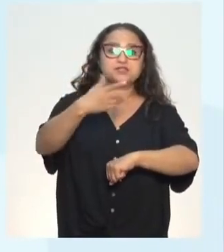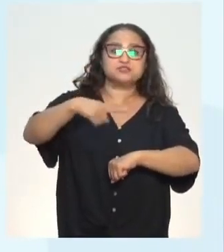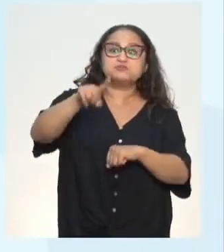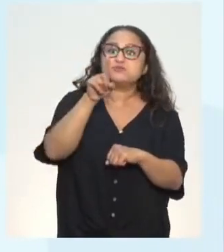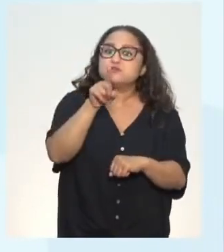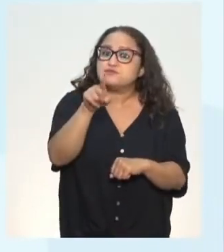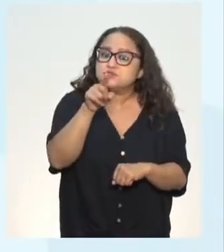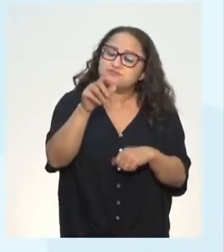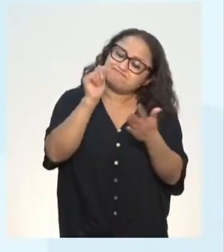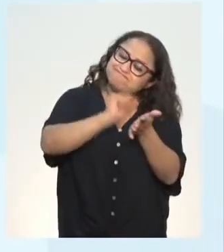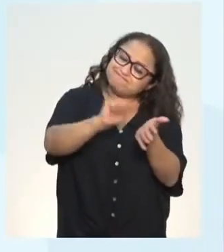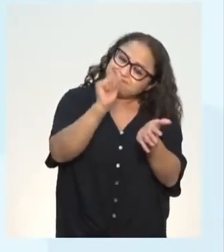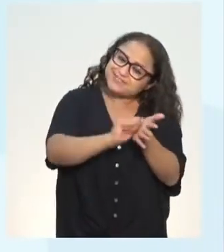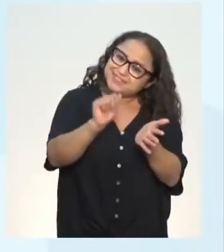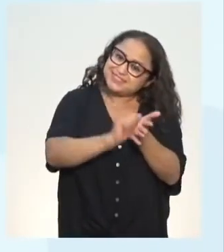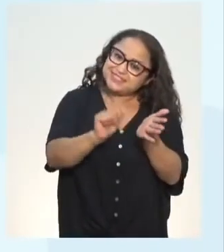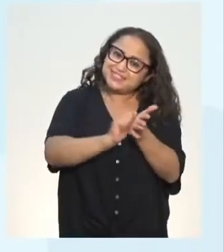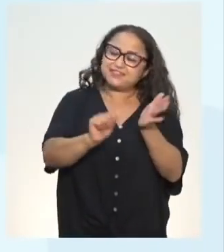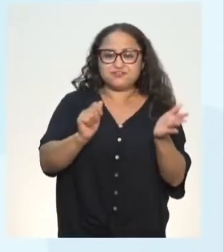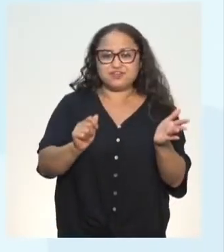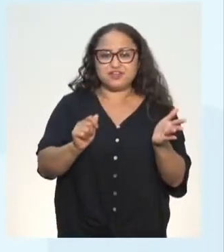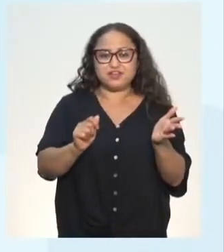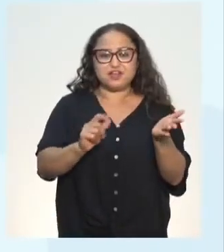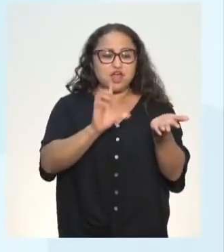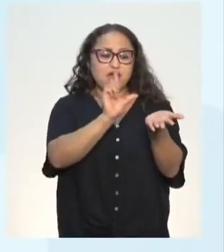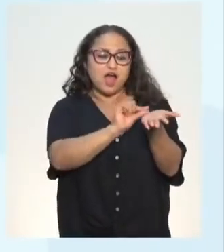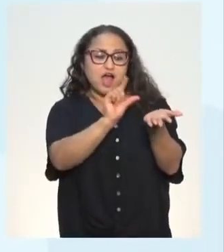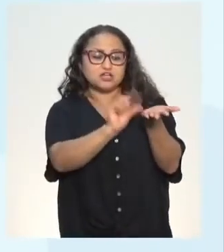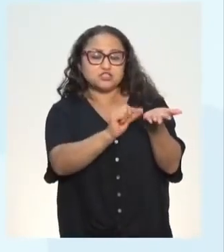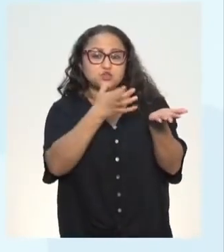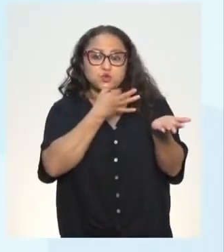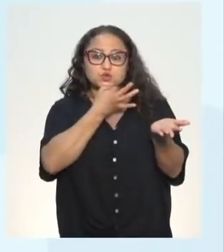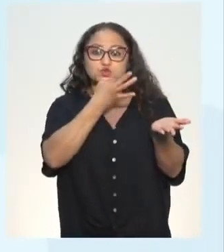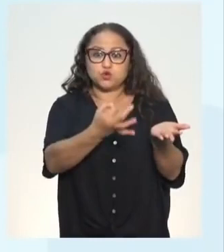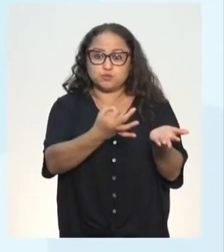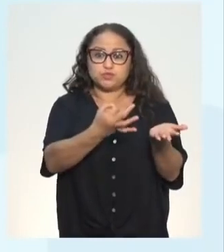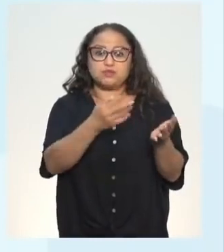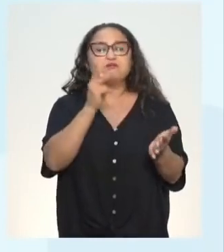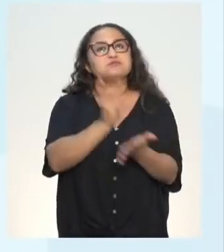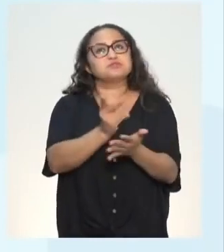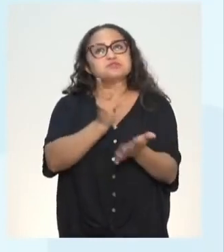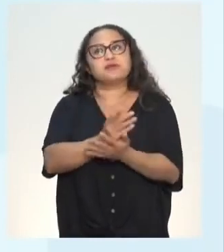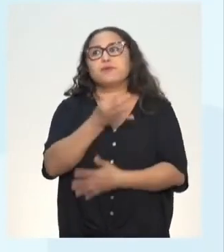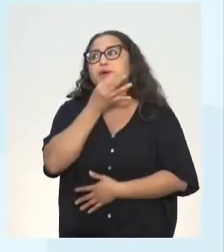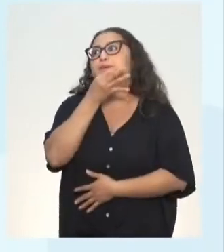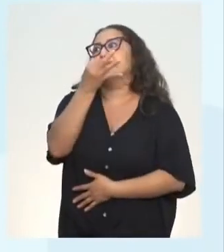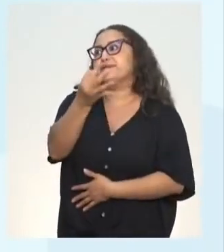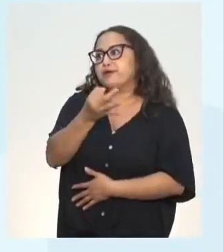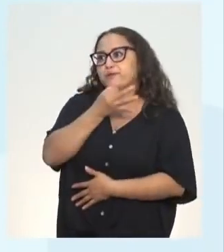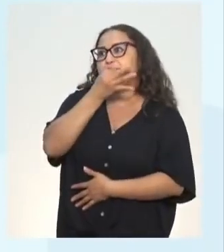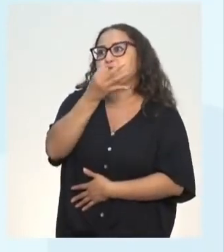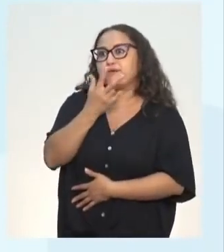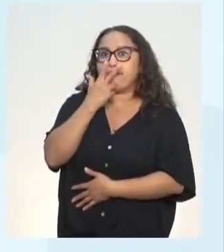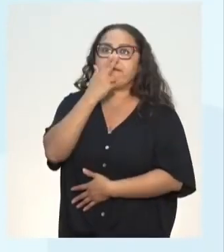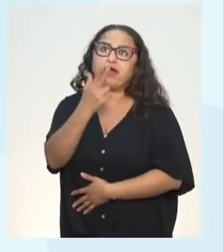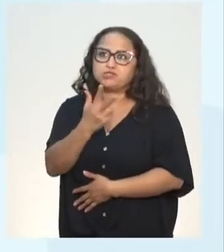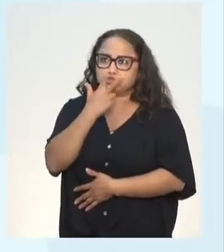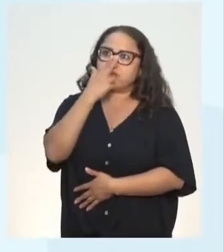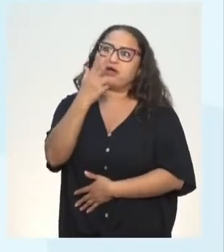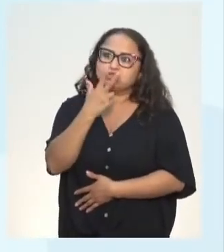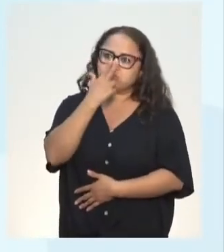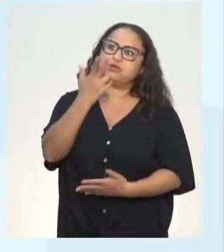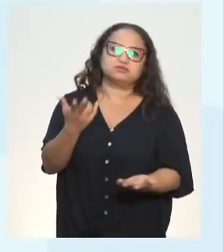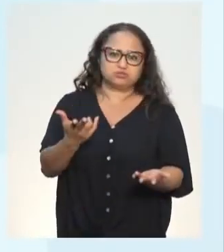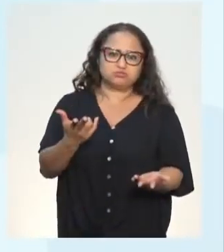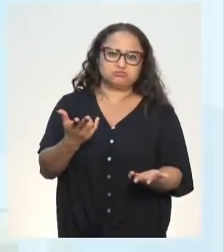escreverem aí um artigo de opinião, e você quer dar muito a sua opinião, por exemplo, sobre a violência no mundo.